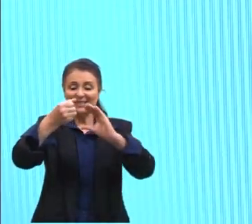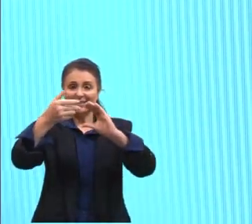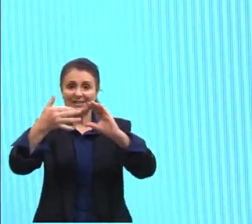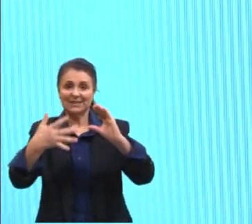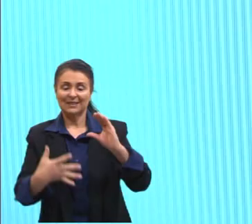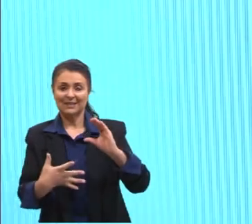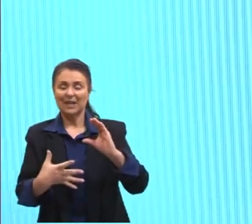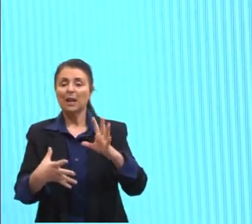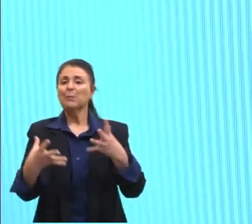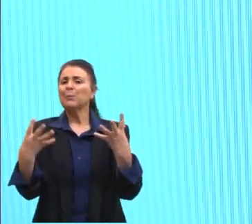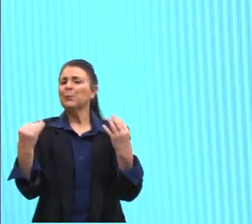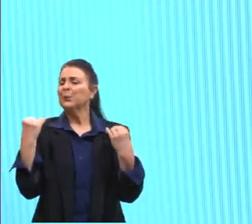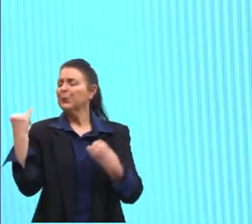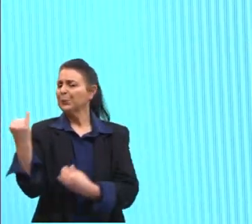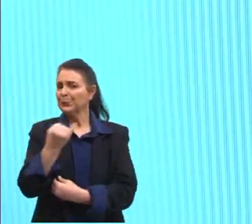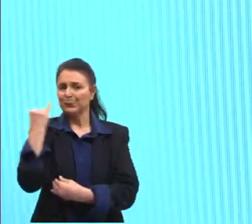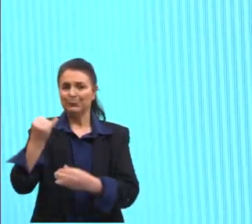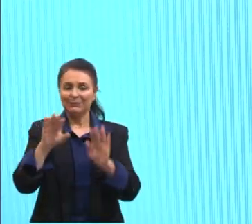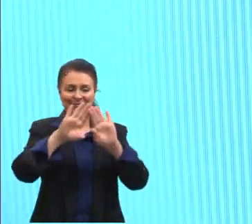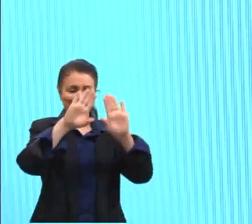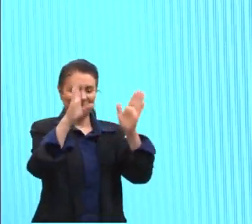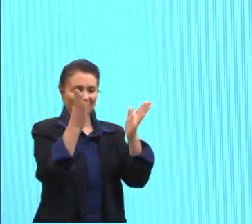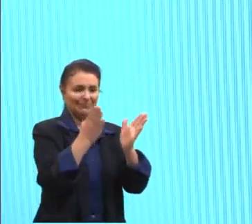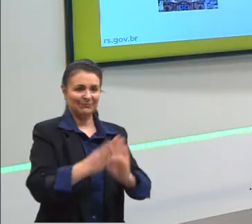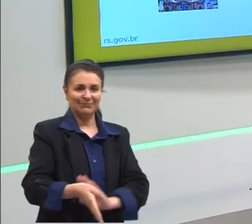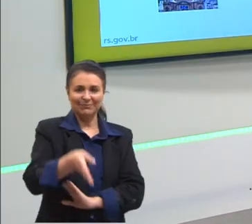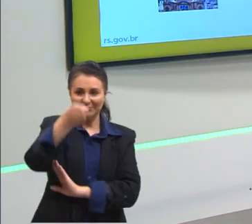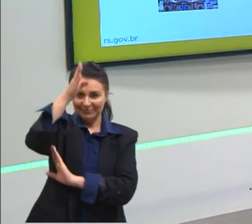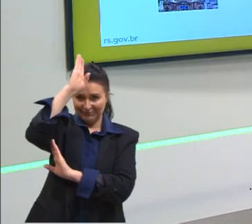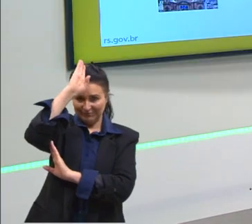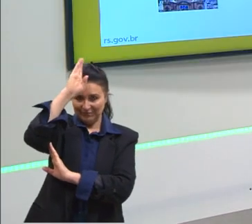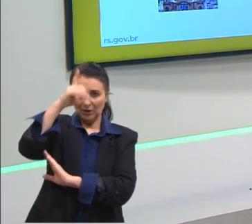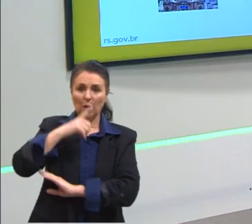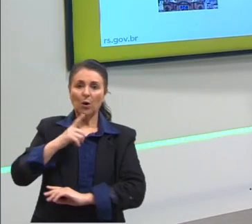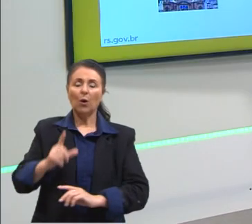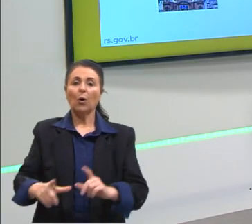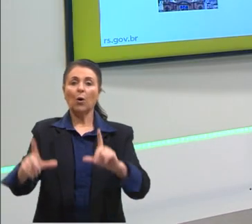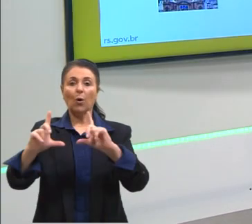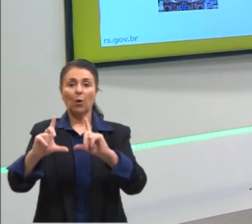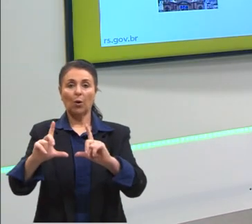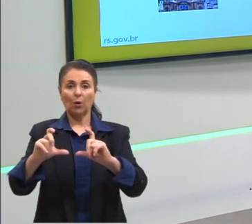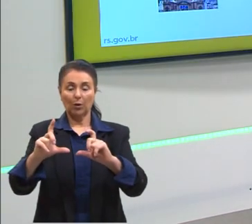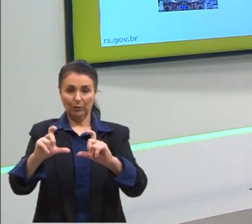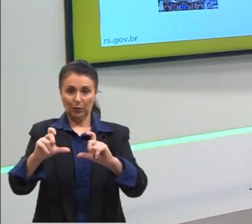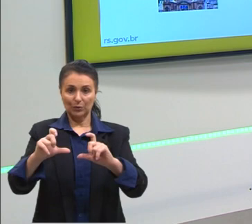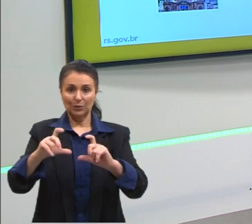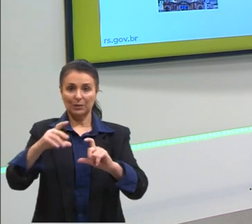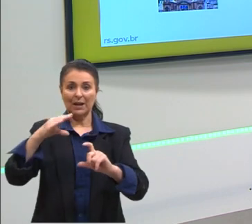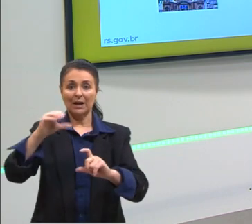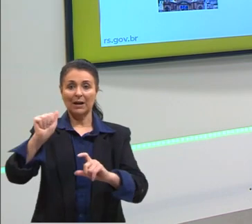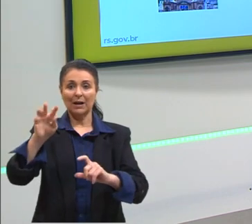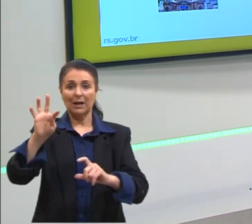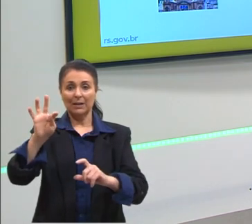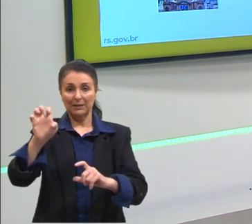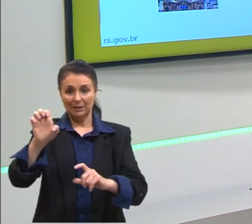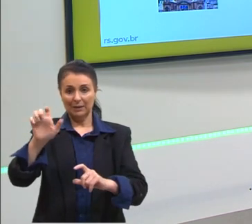característica muito rica da escultura romana. Aqui eu trouxe uma foto da catedral de Porto Alegre para mostrar para nós um